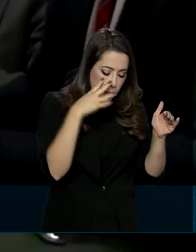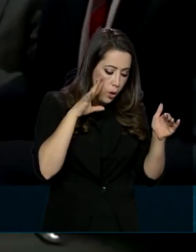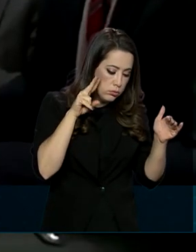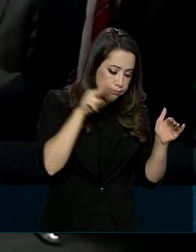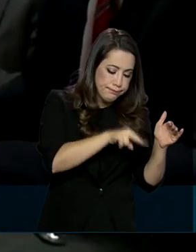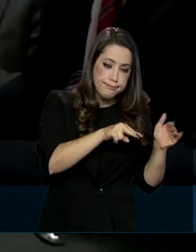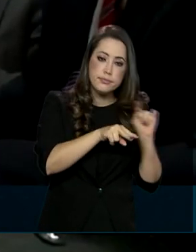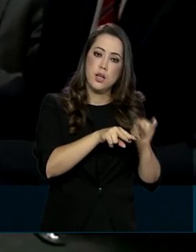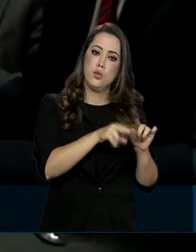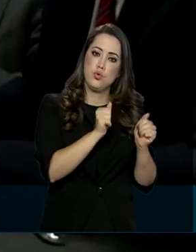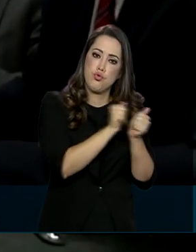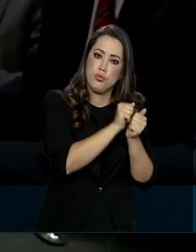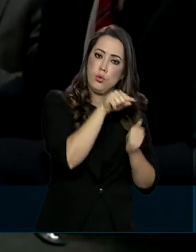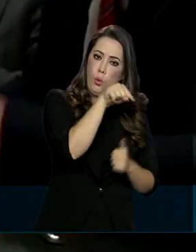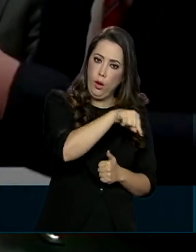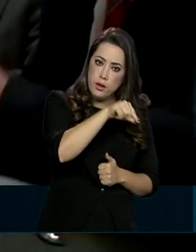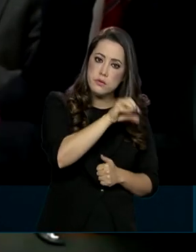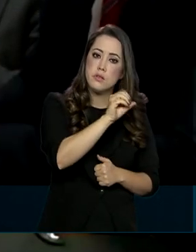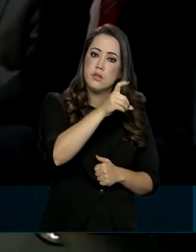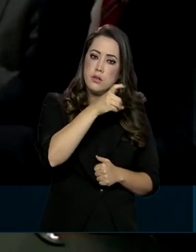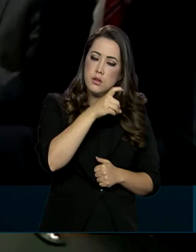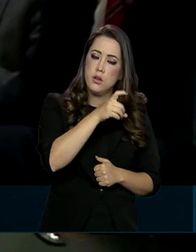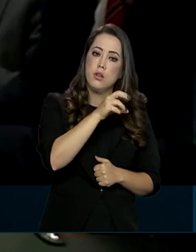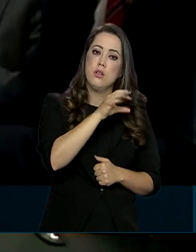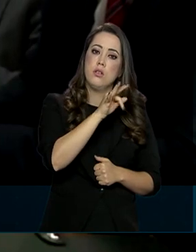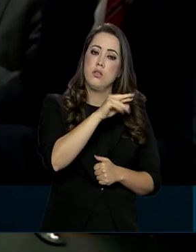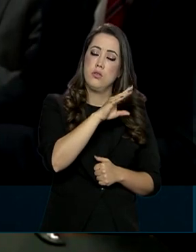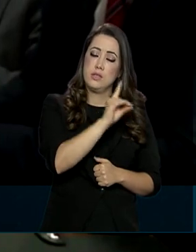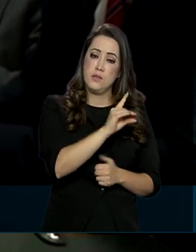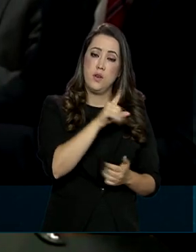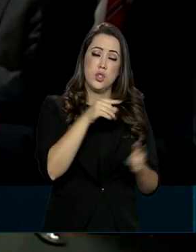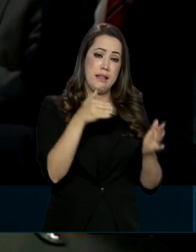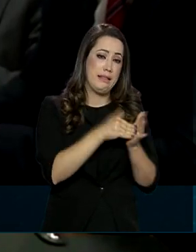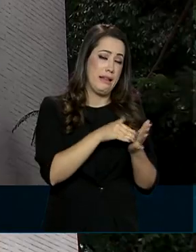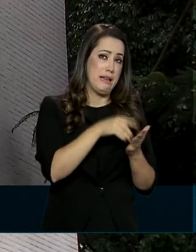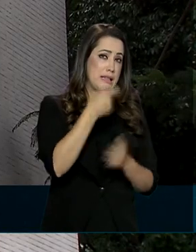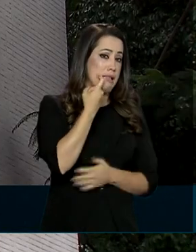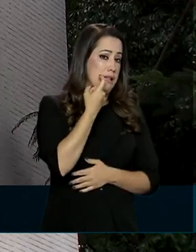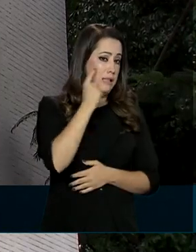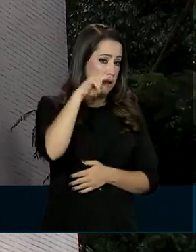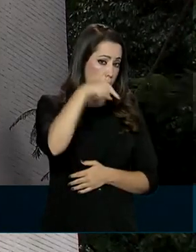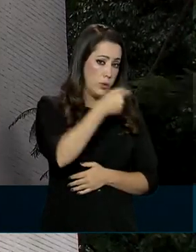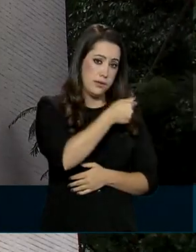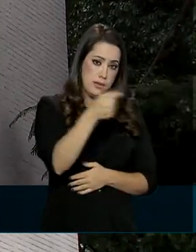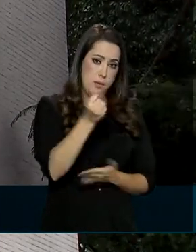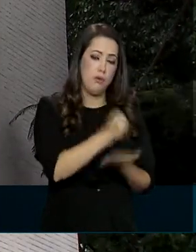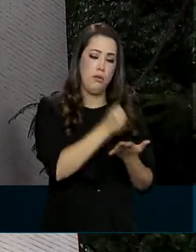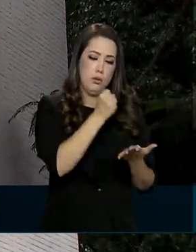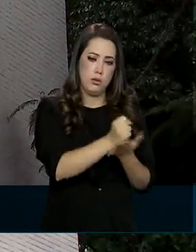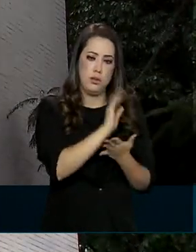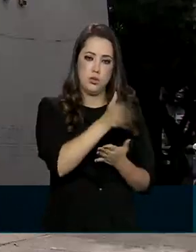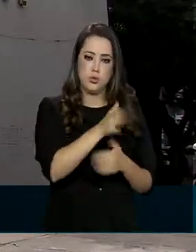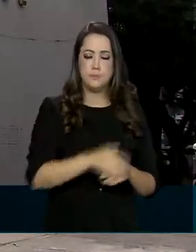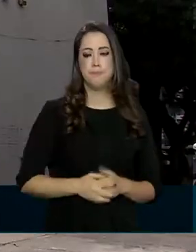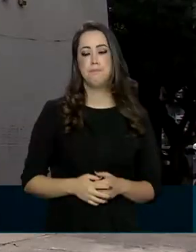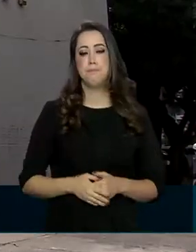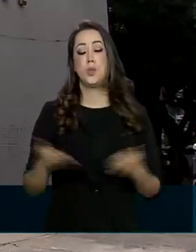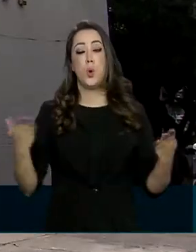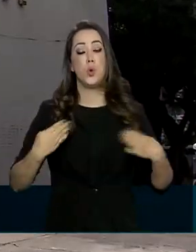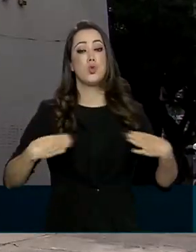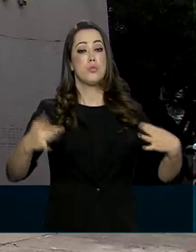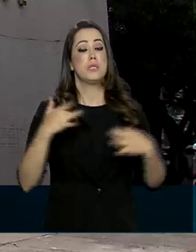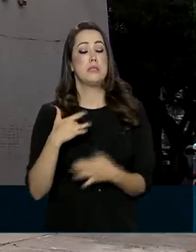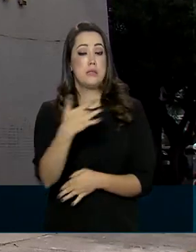vamos fazer a contratação, acredito que até sexta-feira, na semana que vem. O Ministério da Saúde tem em caixa hoje 41